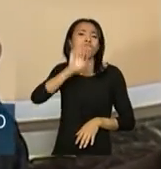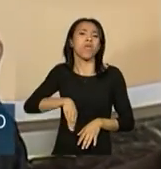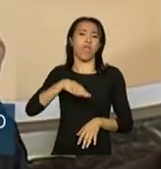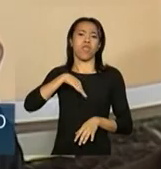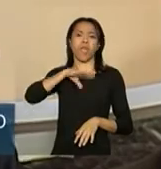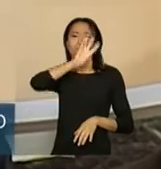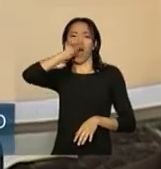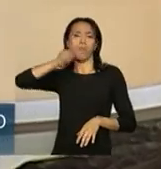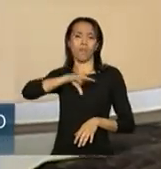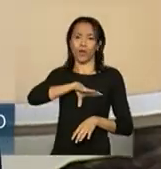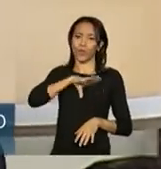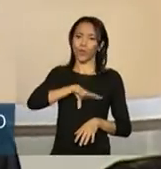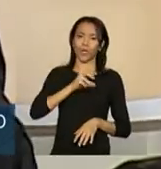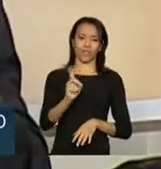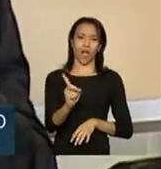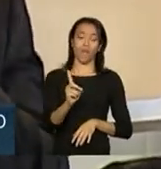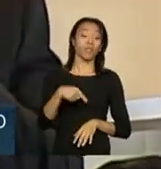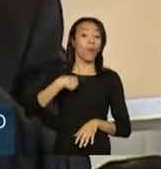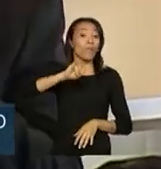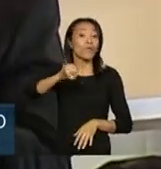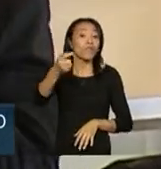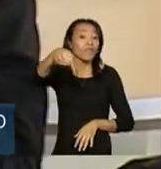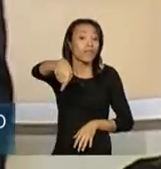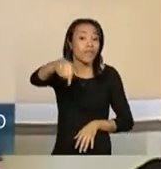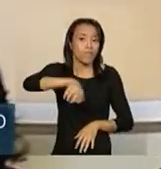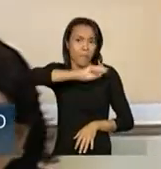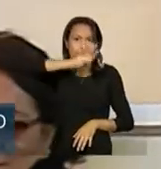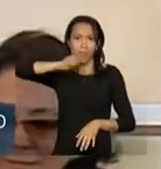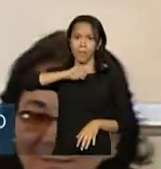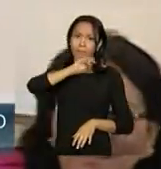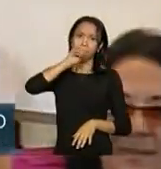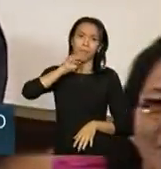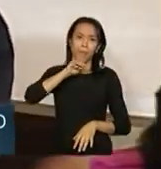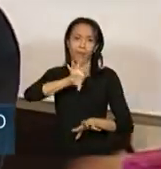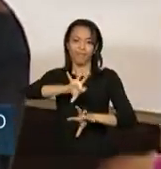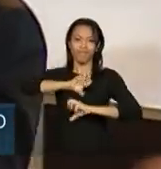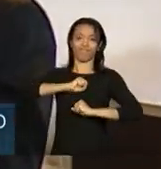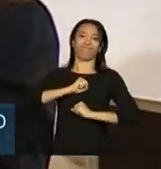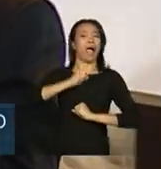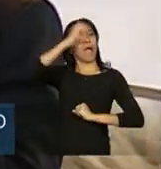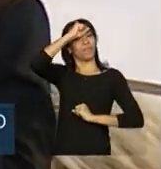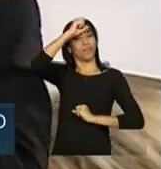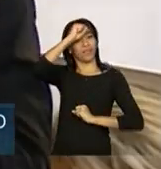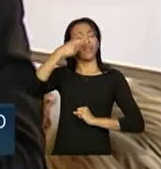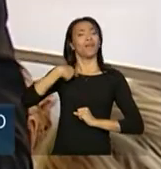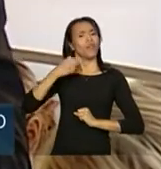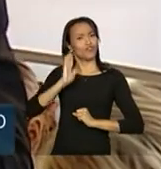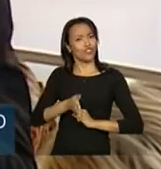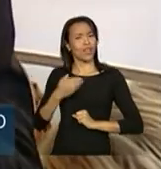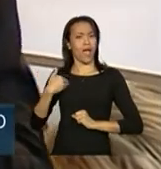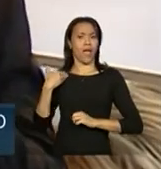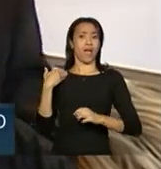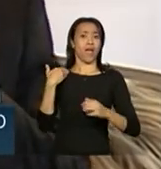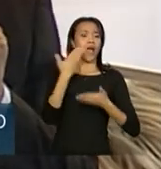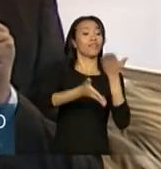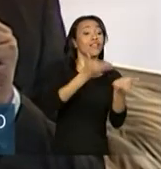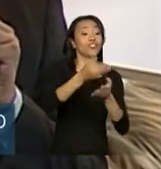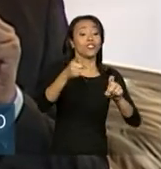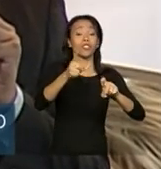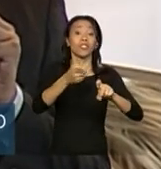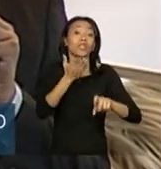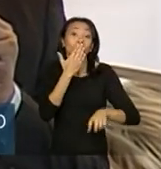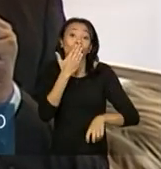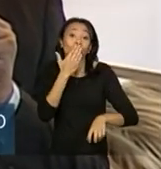português, aproveitem aqui para falar. Eu atendi vários povos indígenas, até hoje não sei uma língua indígena.